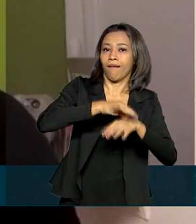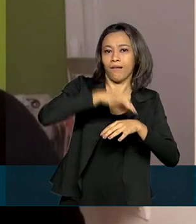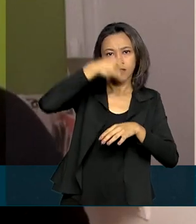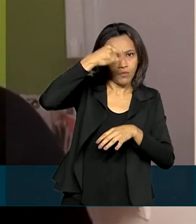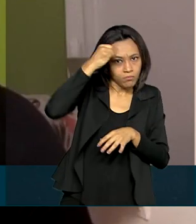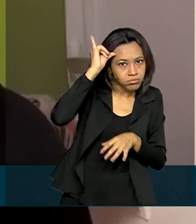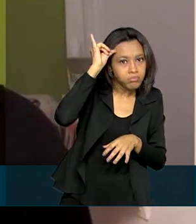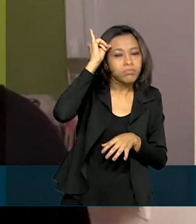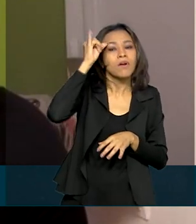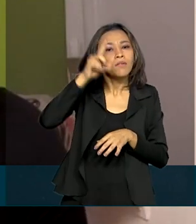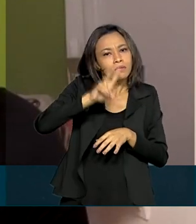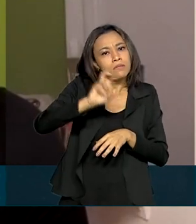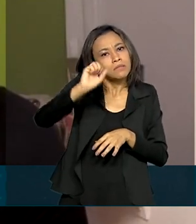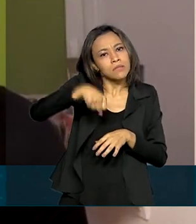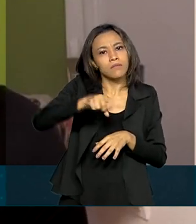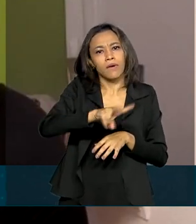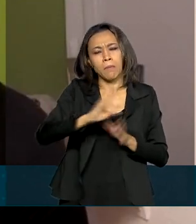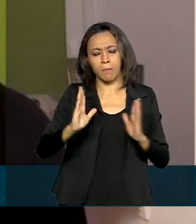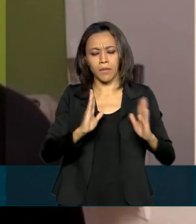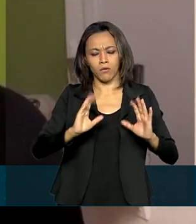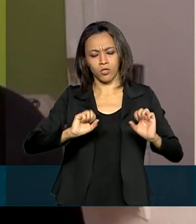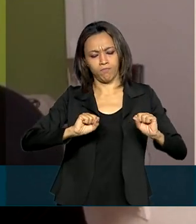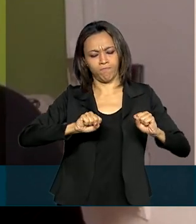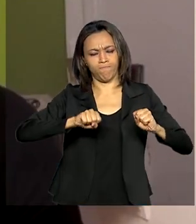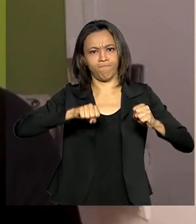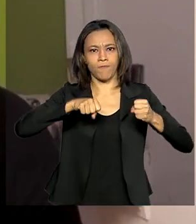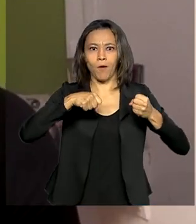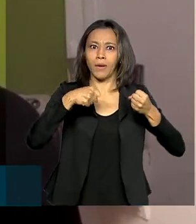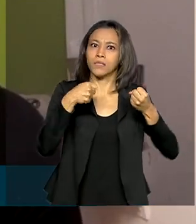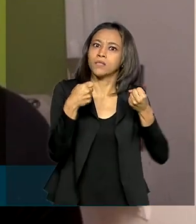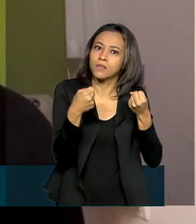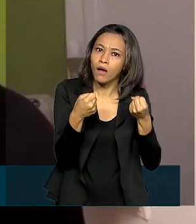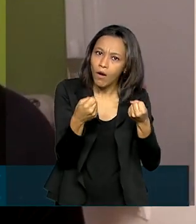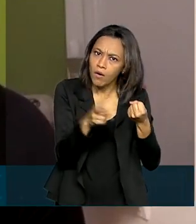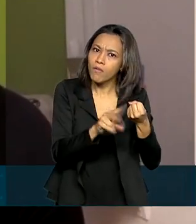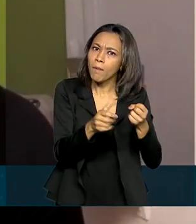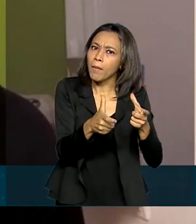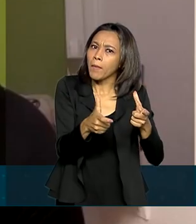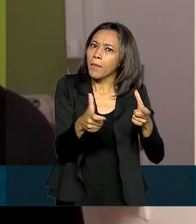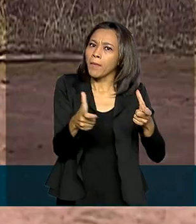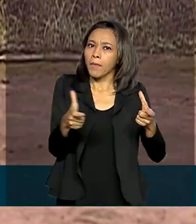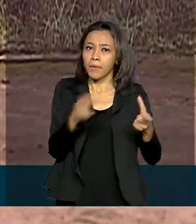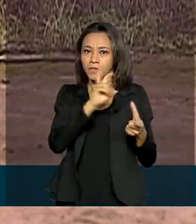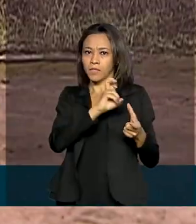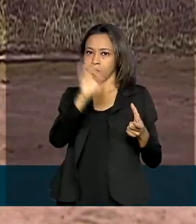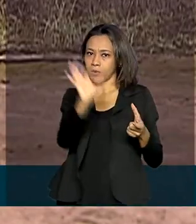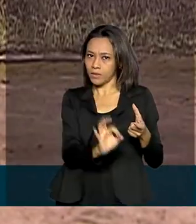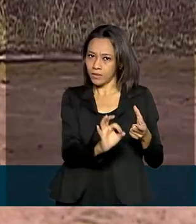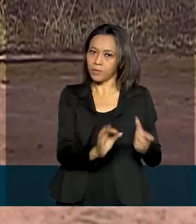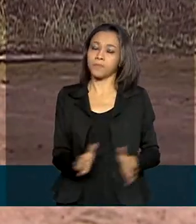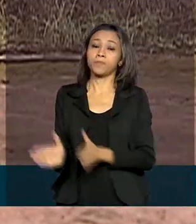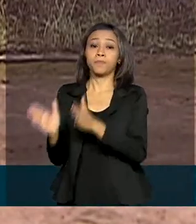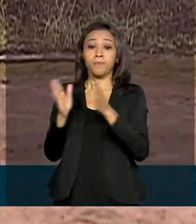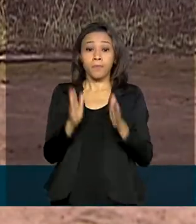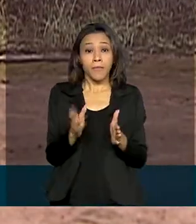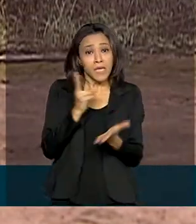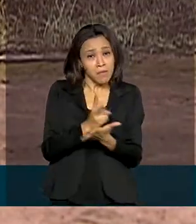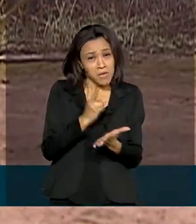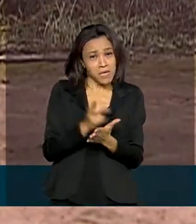bovina, que vai passar sim por um período de recuperação e provavelmente vai ter um crescimento de 5%. E mesmo em tempos de